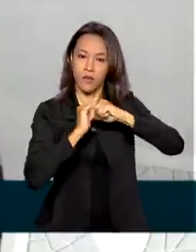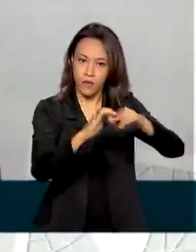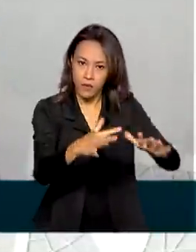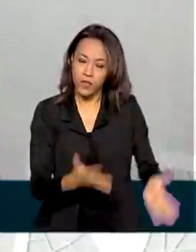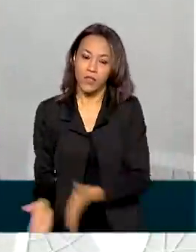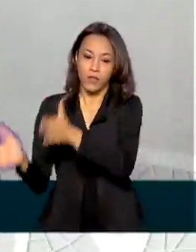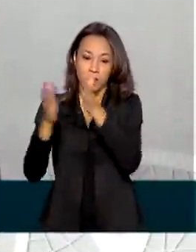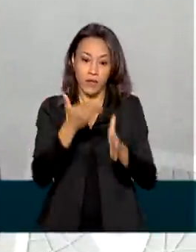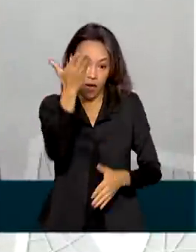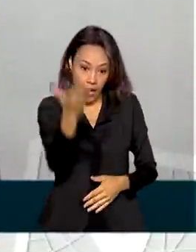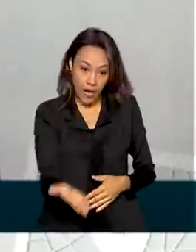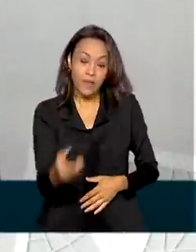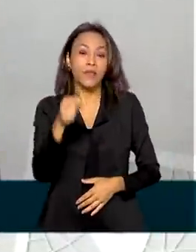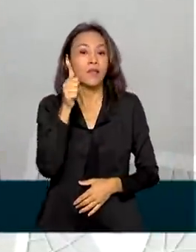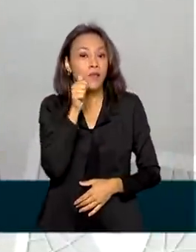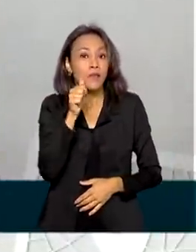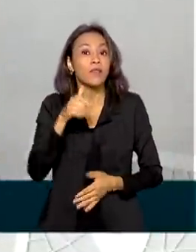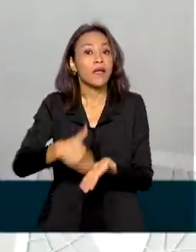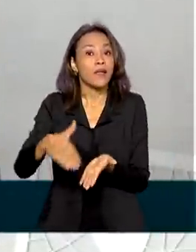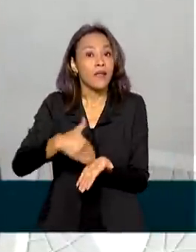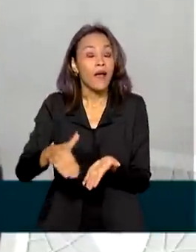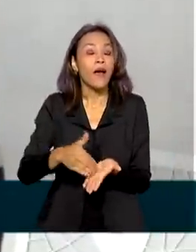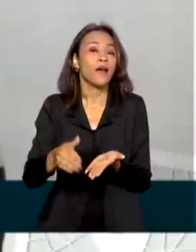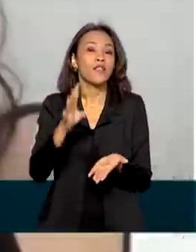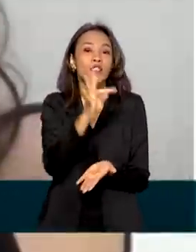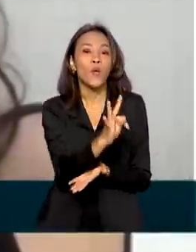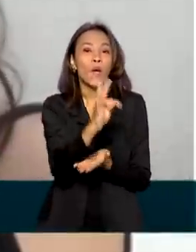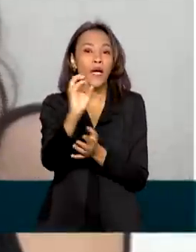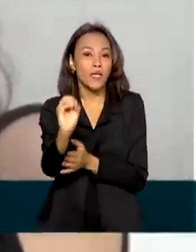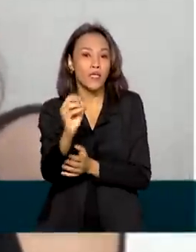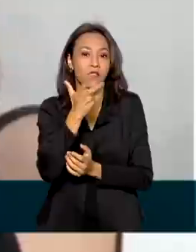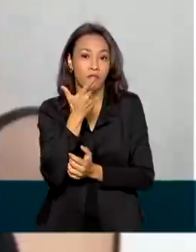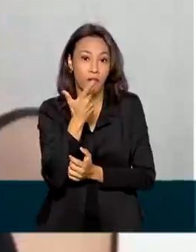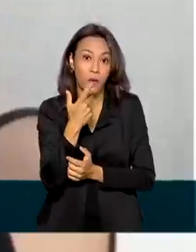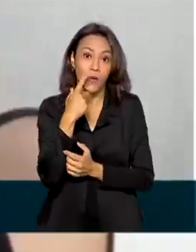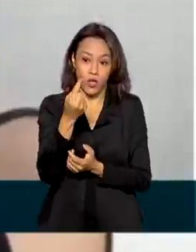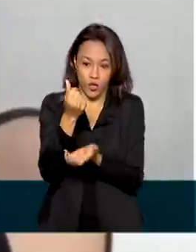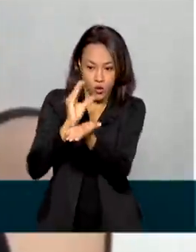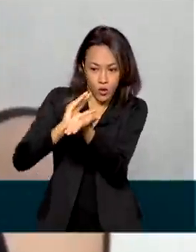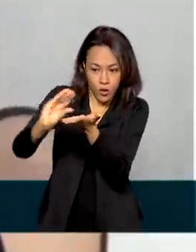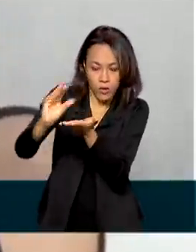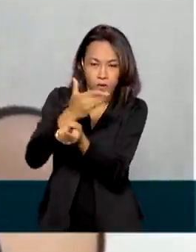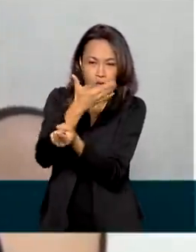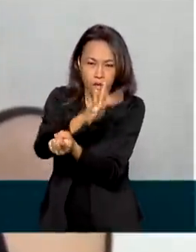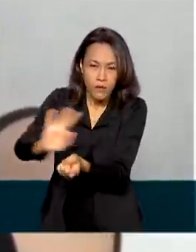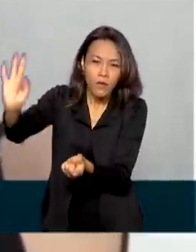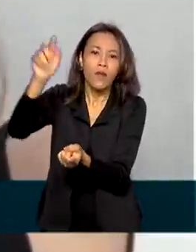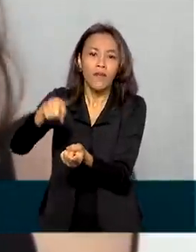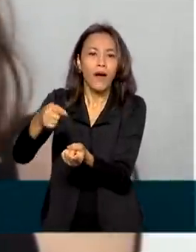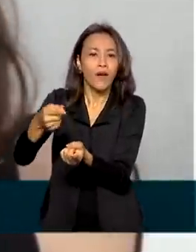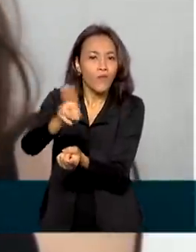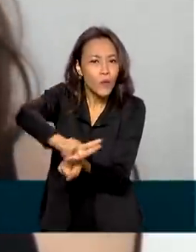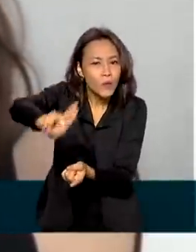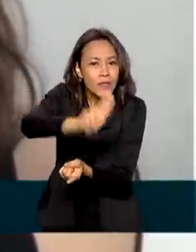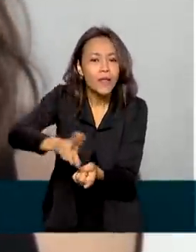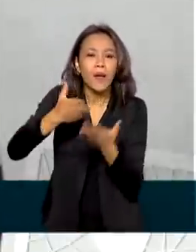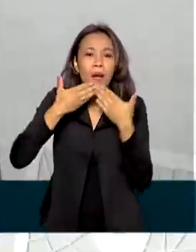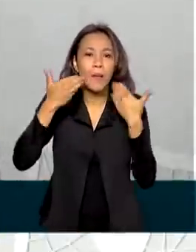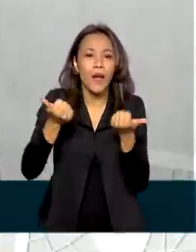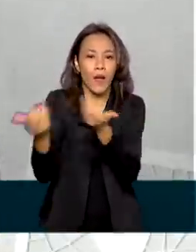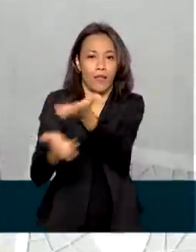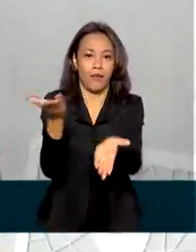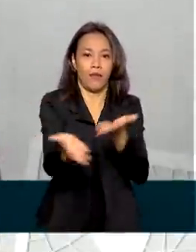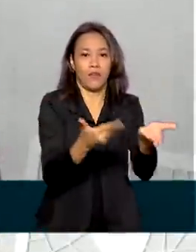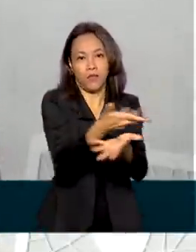de Talismã, no Tocantins, conta que os recursos federais foram aplicados em ações que melhoraram o atendimento à população.